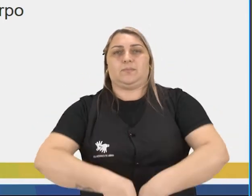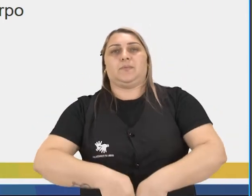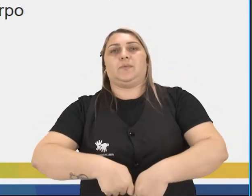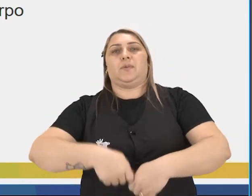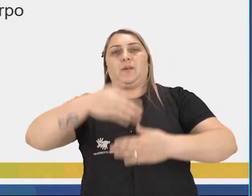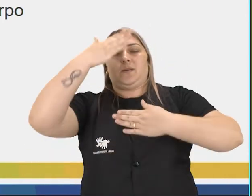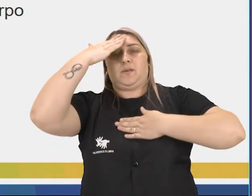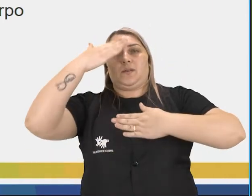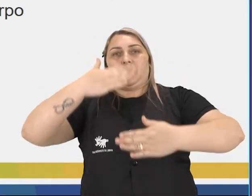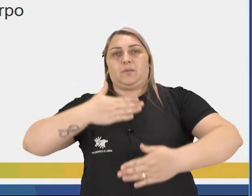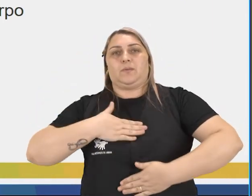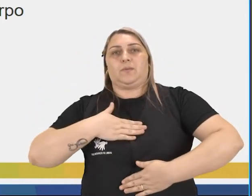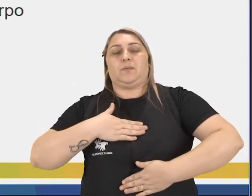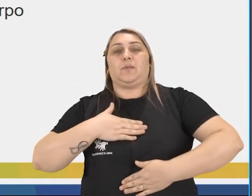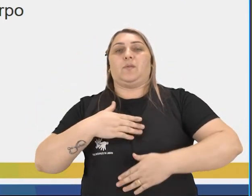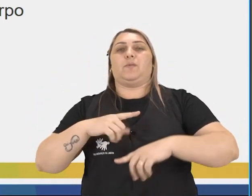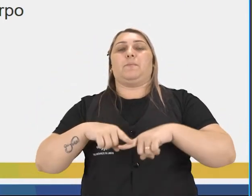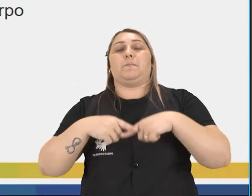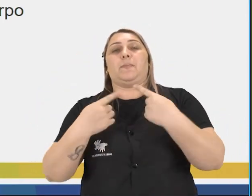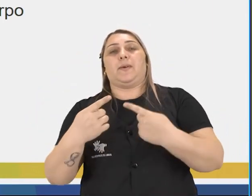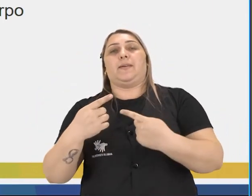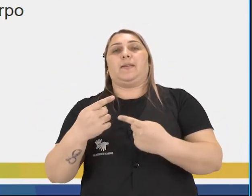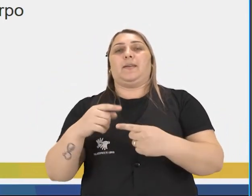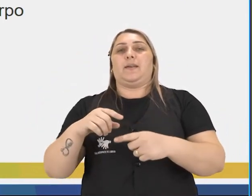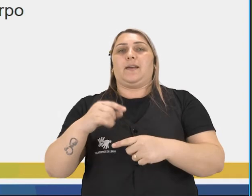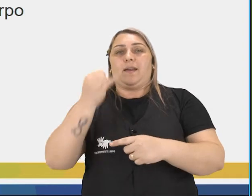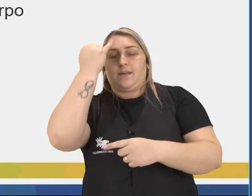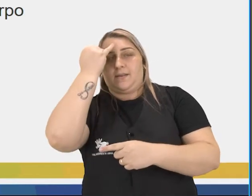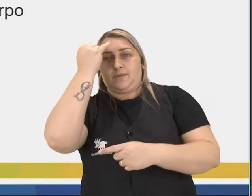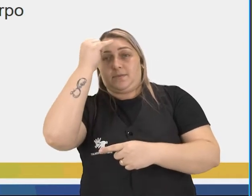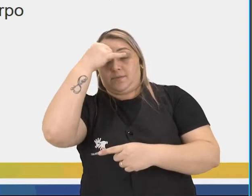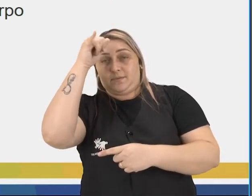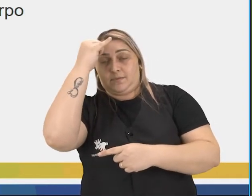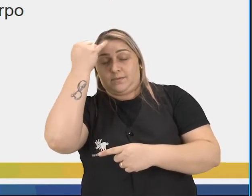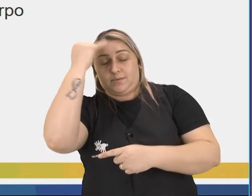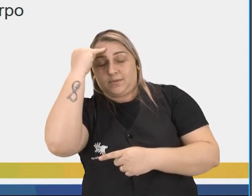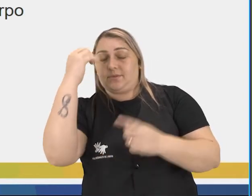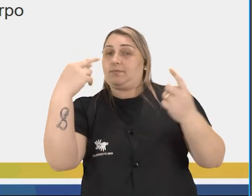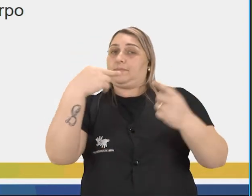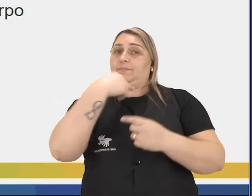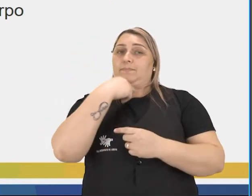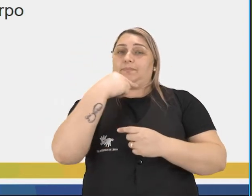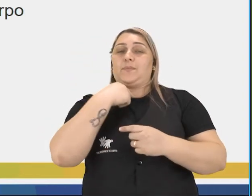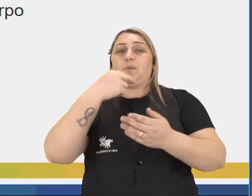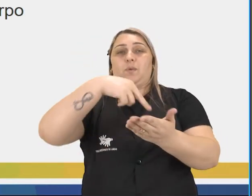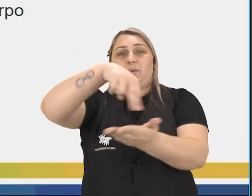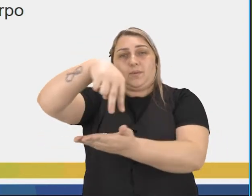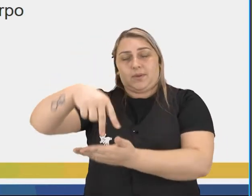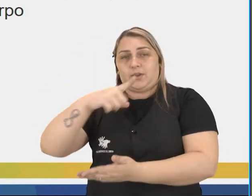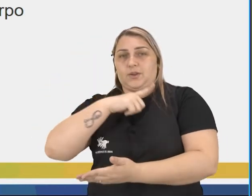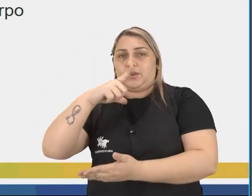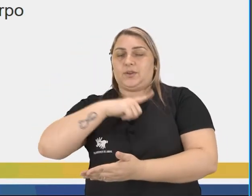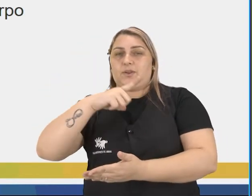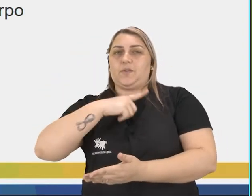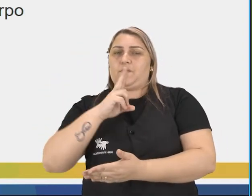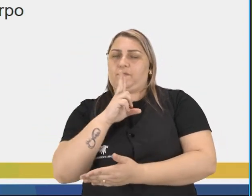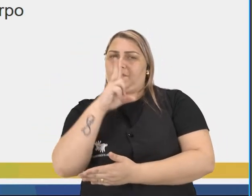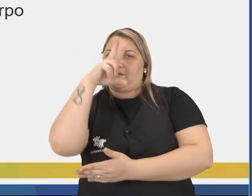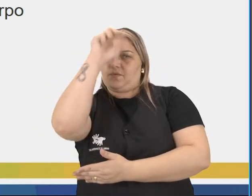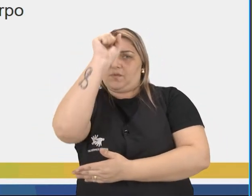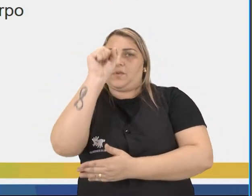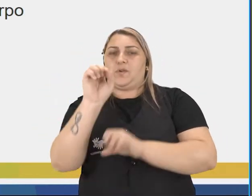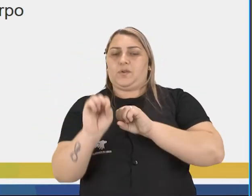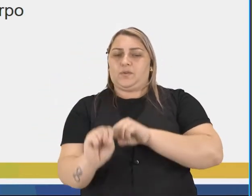motoras do corpo humano. Solos de improviso são bastante frequentes. Ou seja, o balé tinha um ritmo muito forte, muito